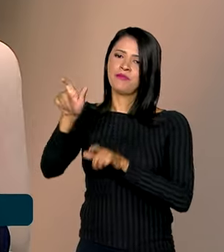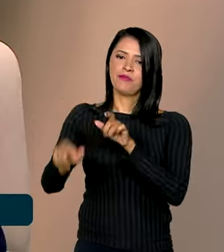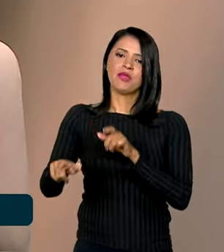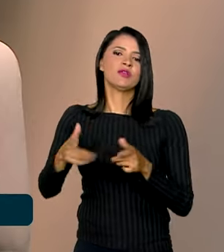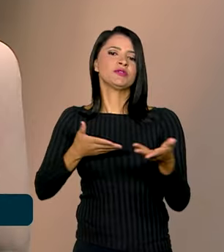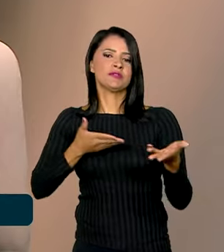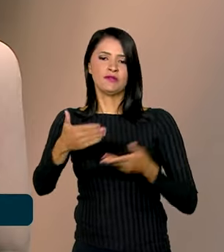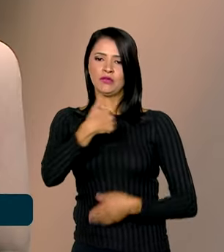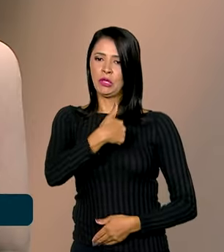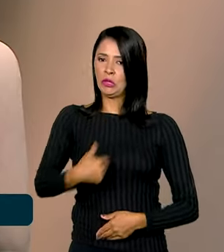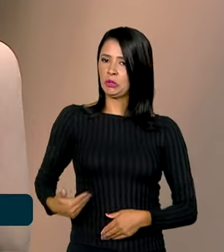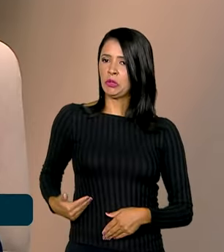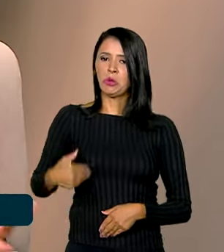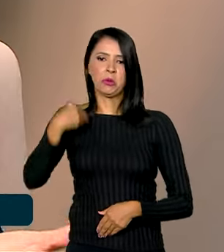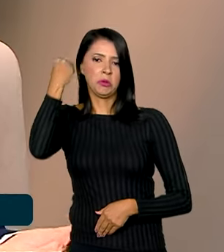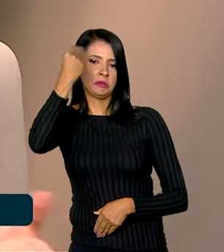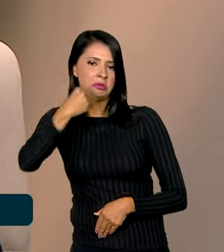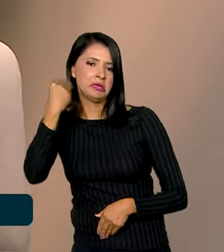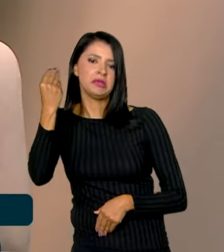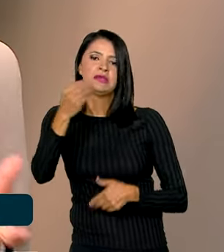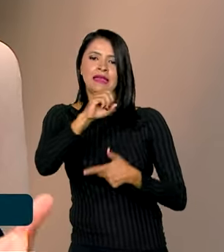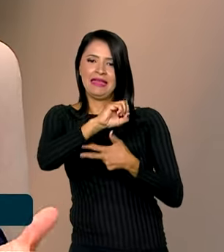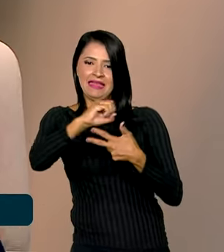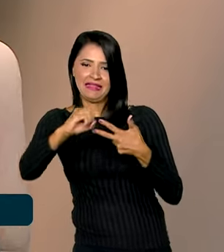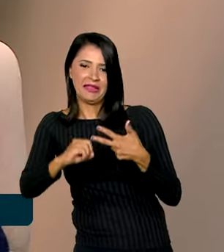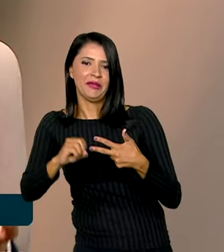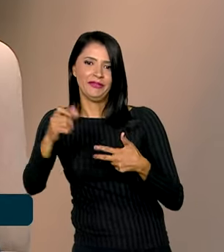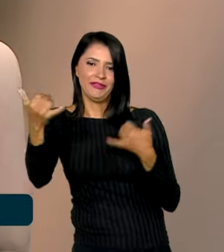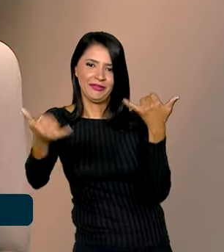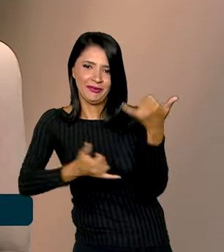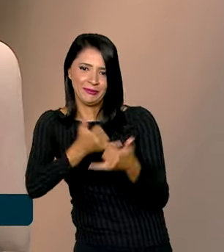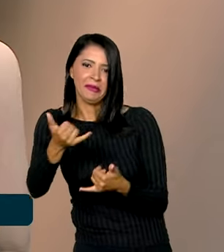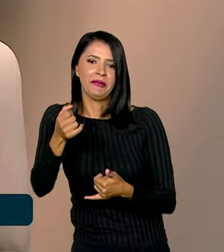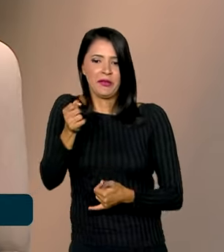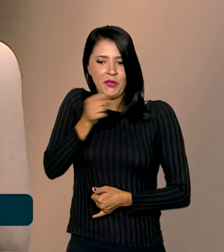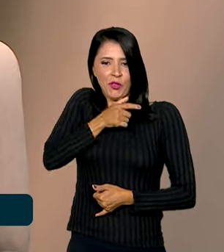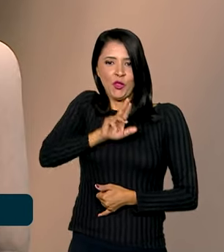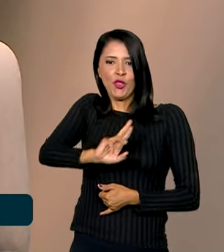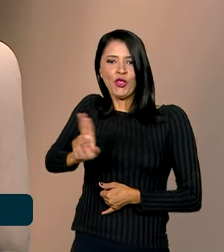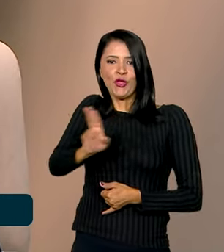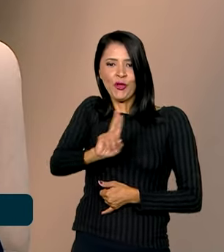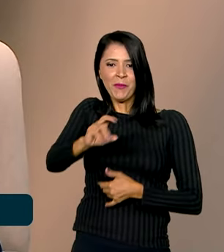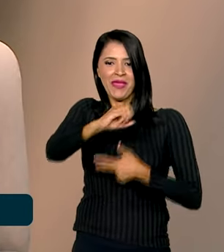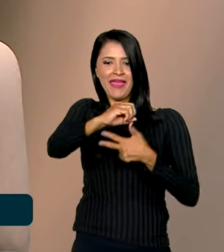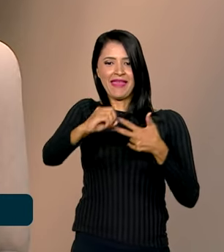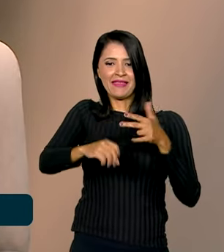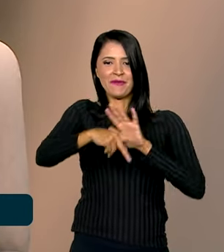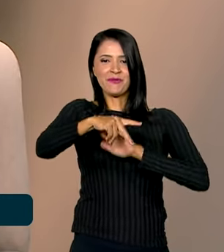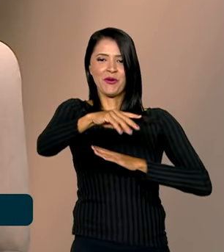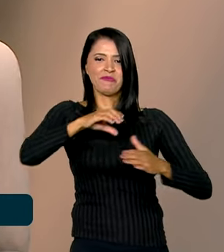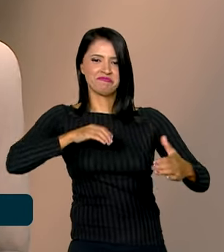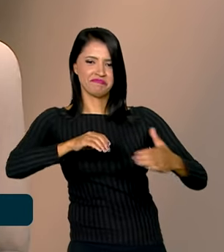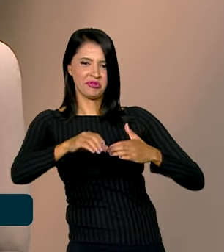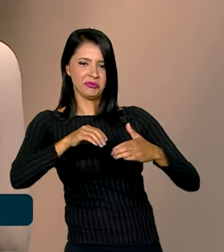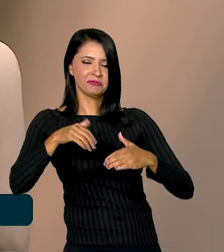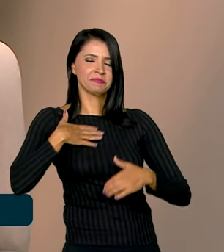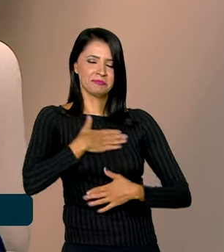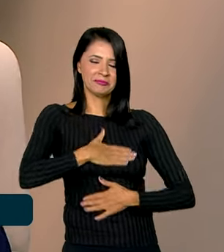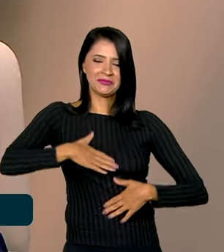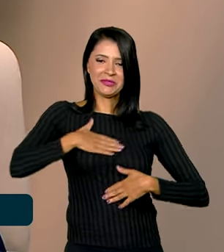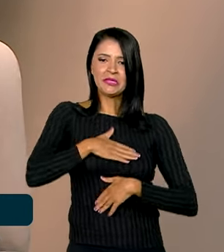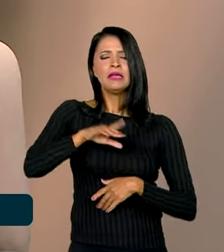Fruto de experiências com o Enem, por exemplo, tanto que a gente brinca que a gente gosta muito do apelido de Enem dos concursos. E a gente tem uma lógica na